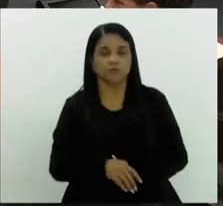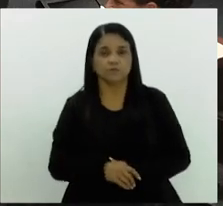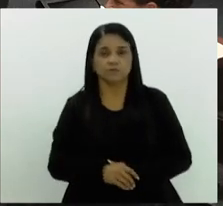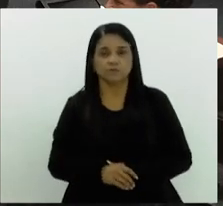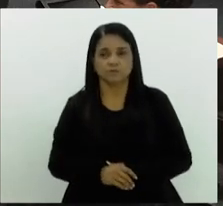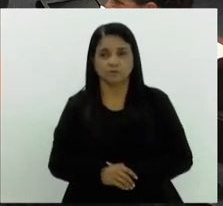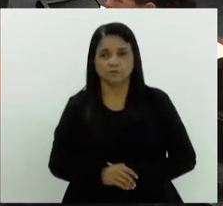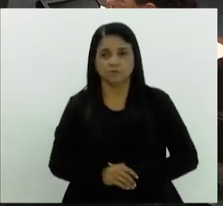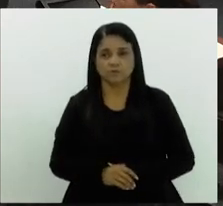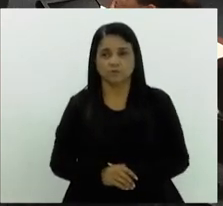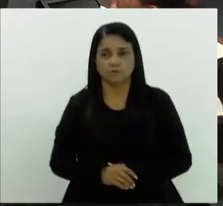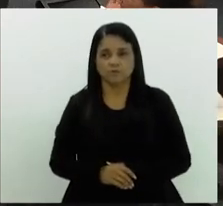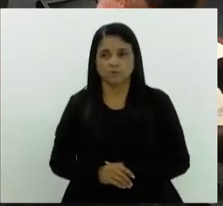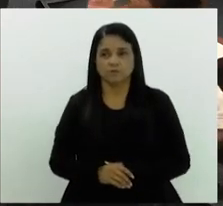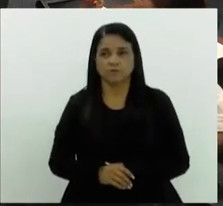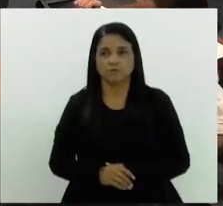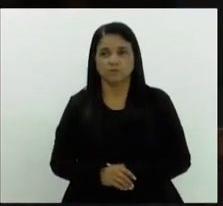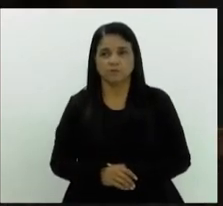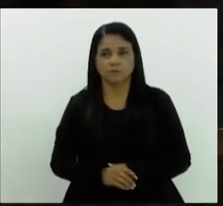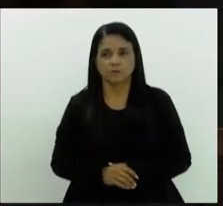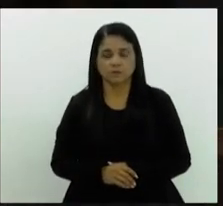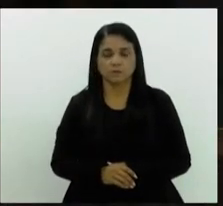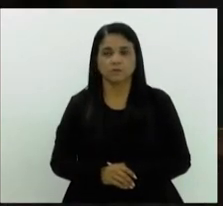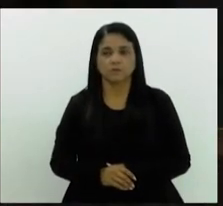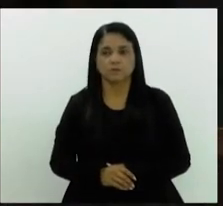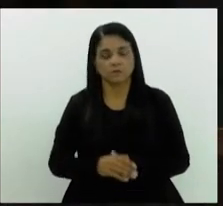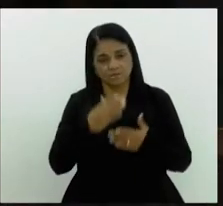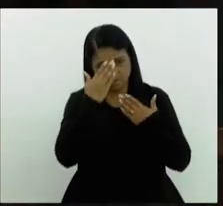obrigado nosso nome deputado Lucinho